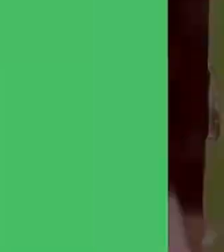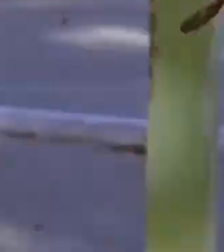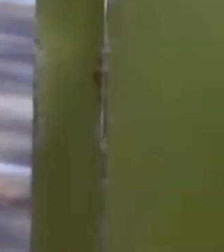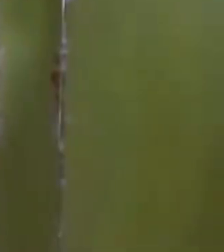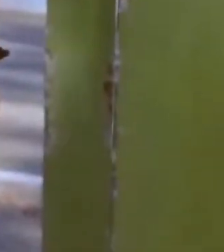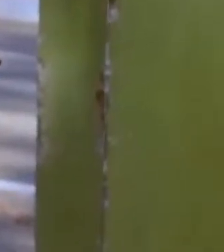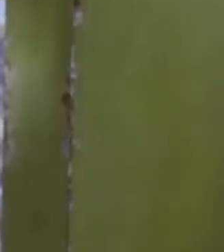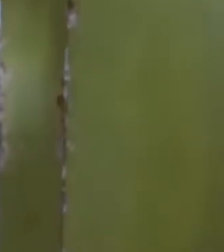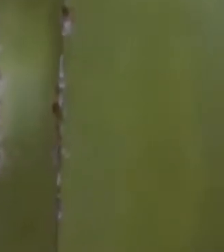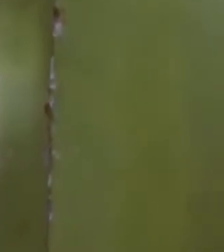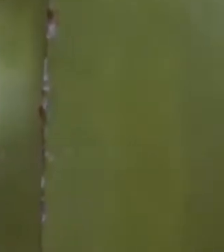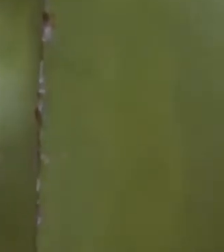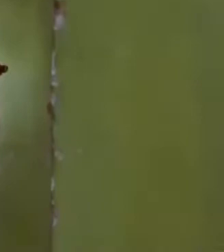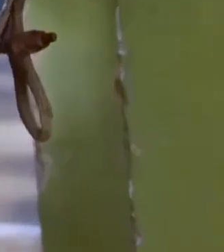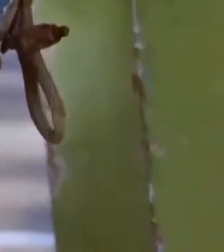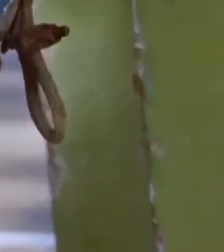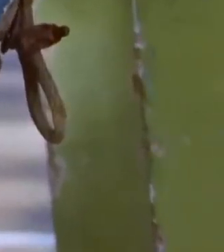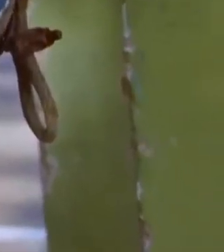cidadãos.